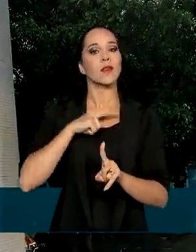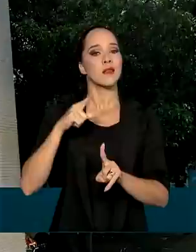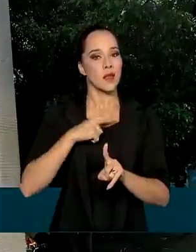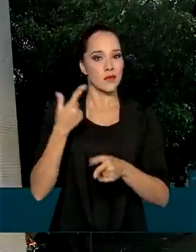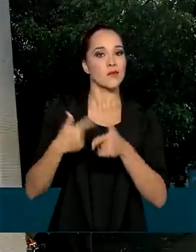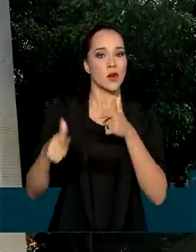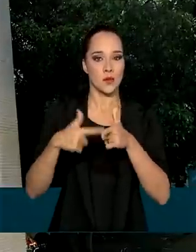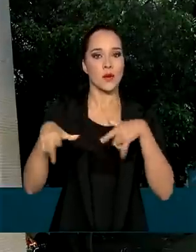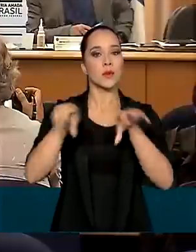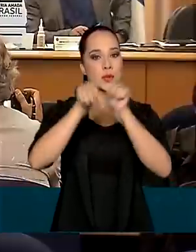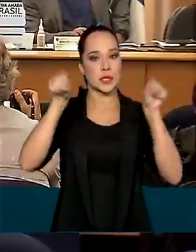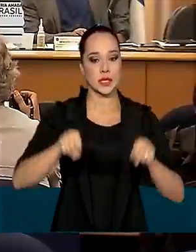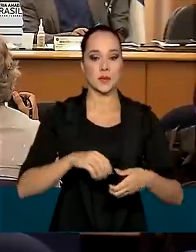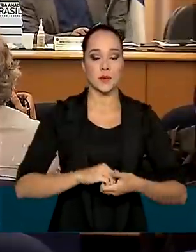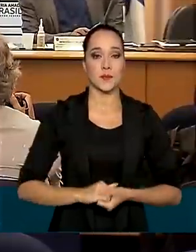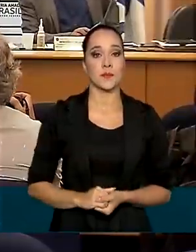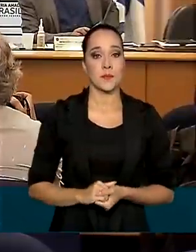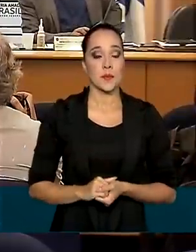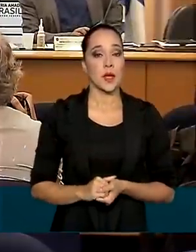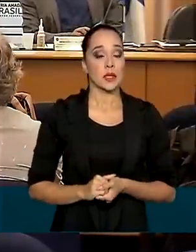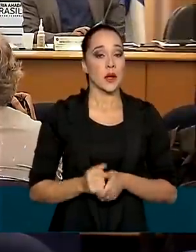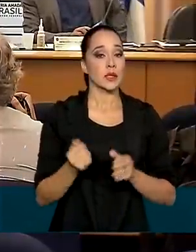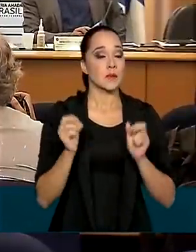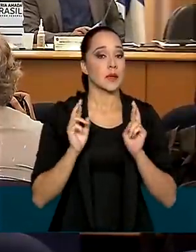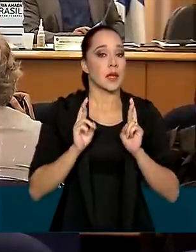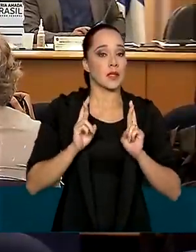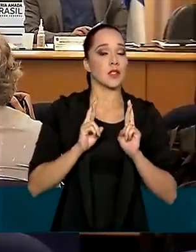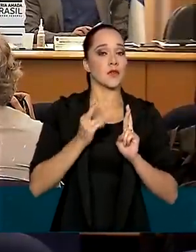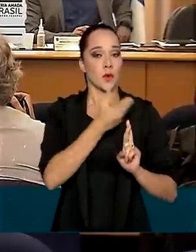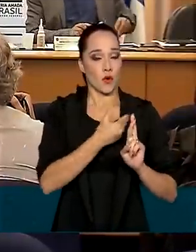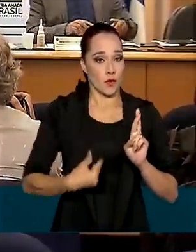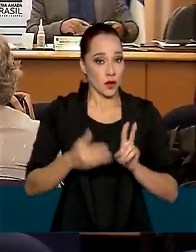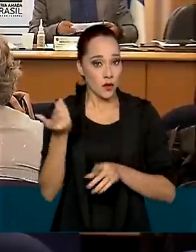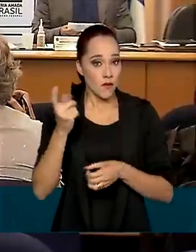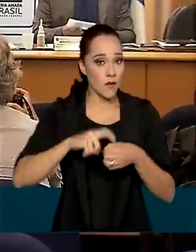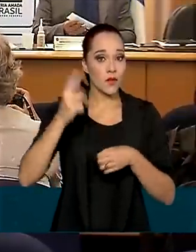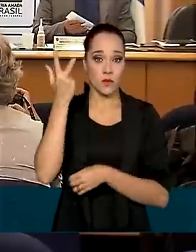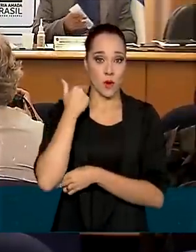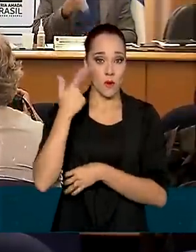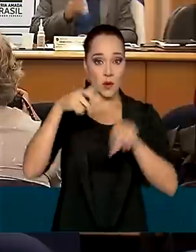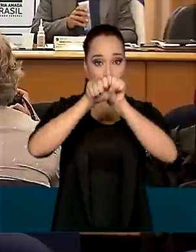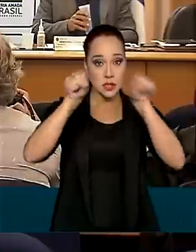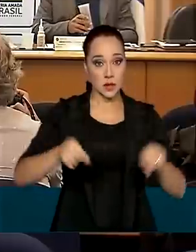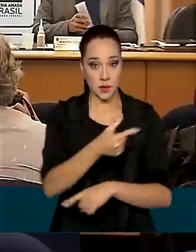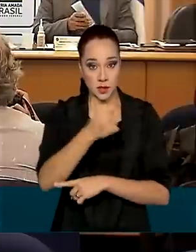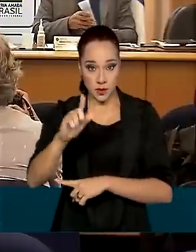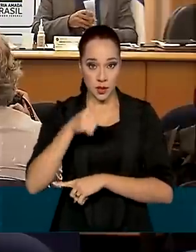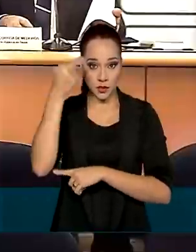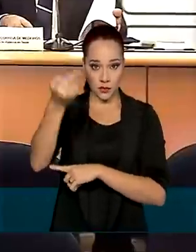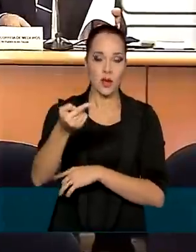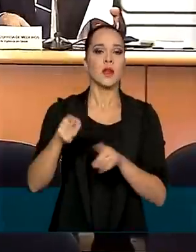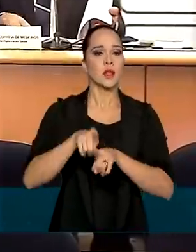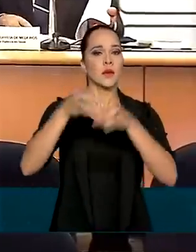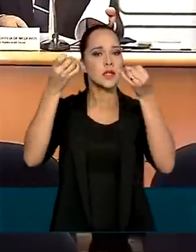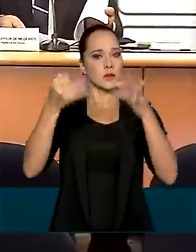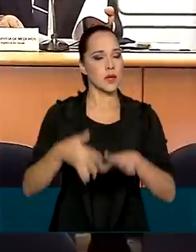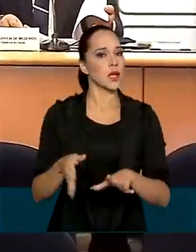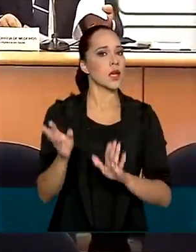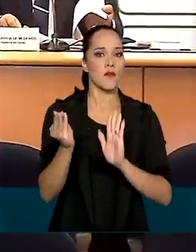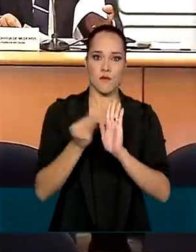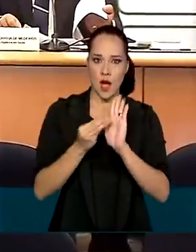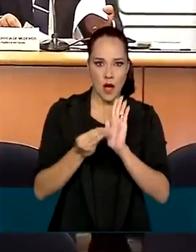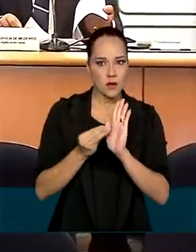instabilidade no sistema. A expectativa do governo é normalizar o sistema na semana que vem e destaque é que não